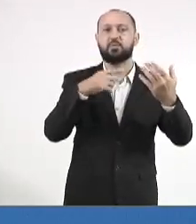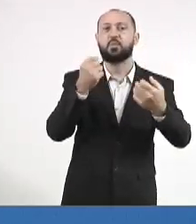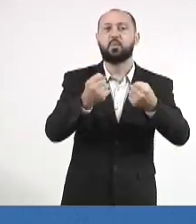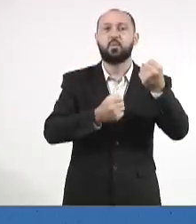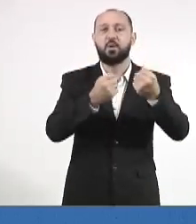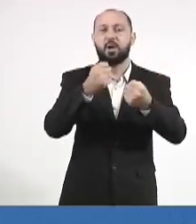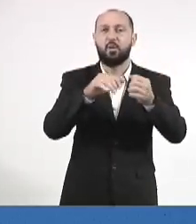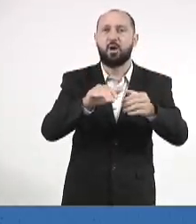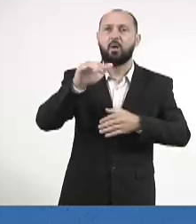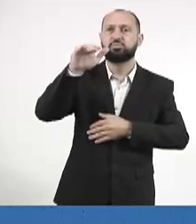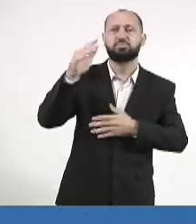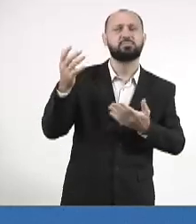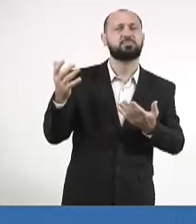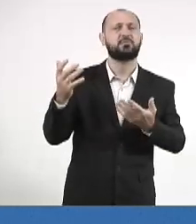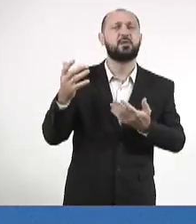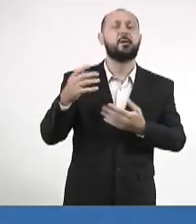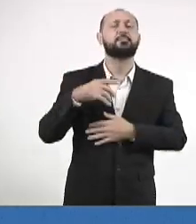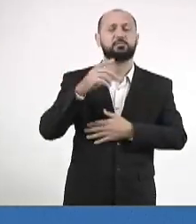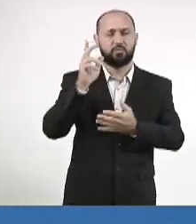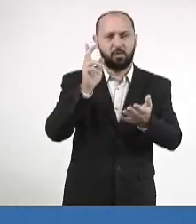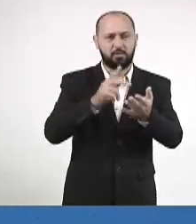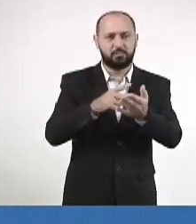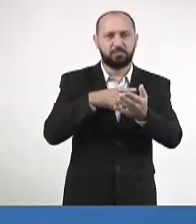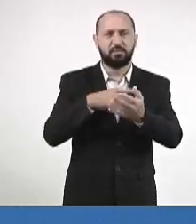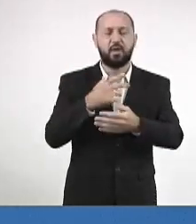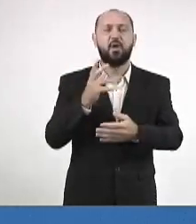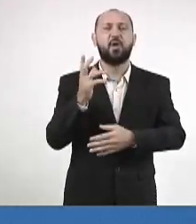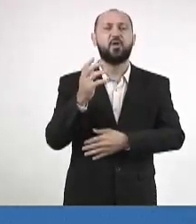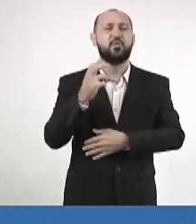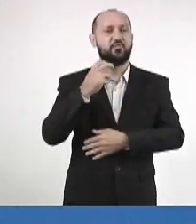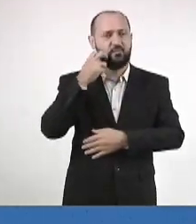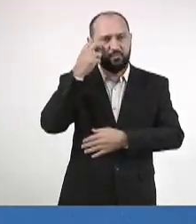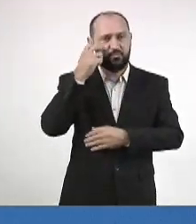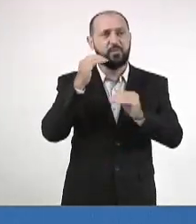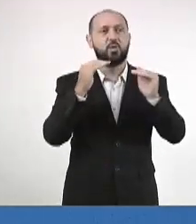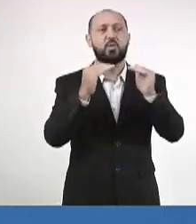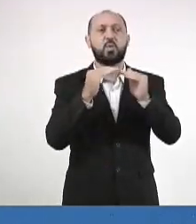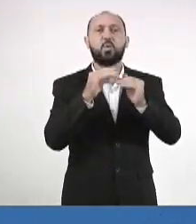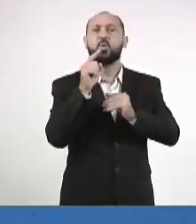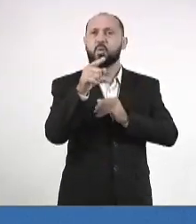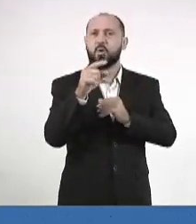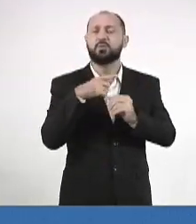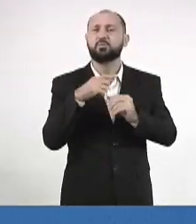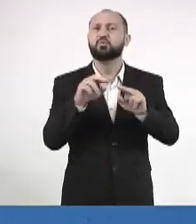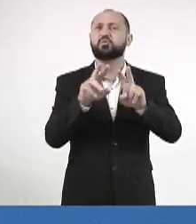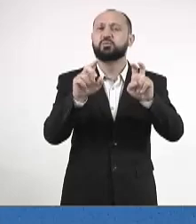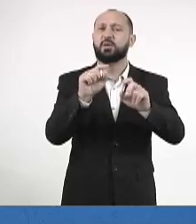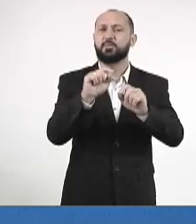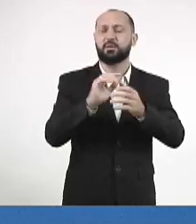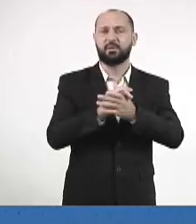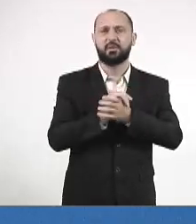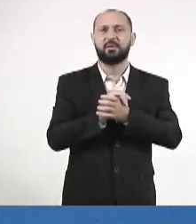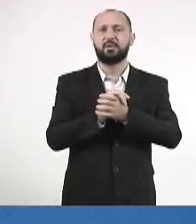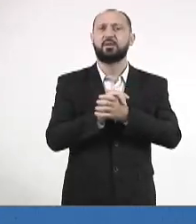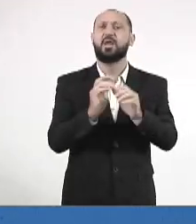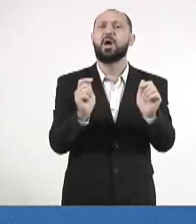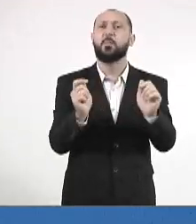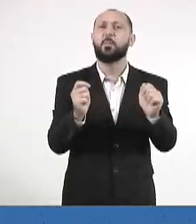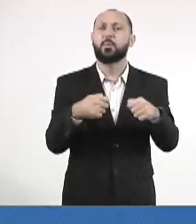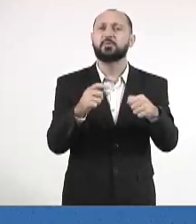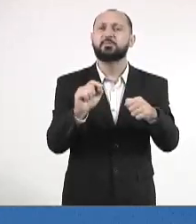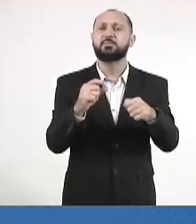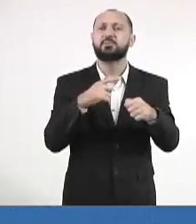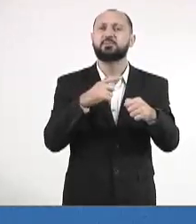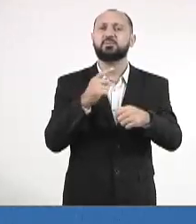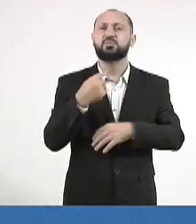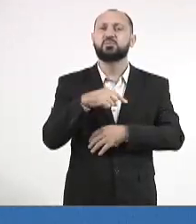carro um pouco alto. Então, é uma situação realmente vexatória. E concordo com Vossa Excelência sobre essa questão da possibilidade